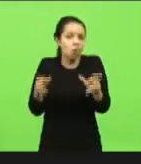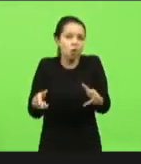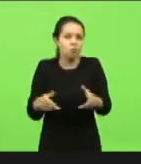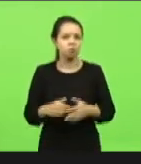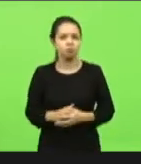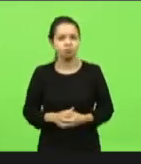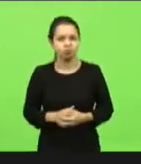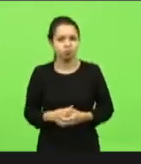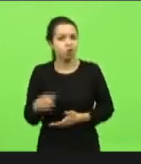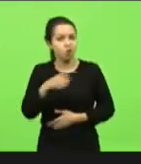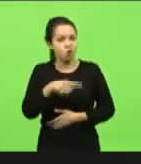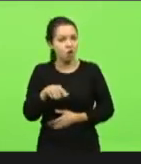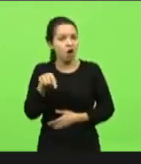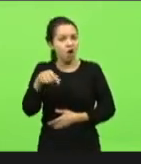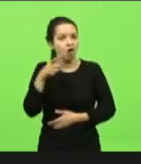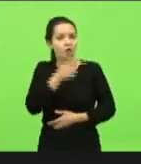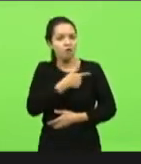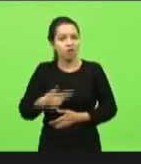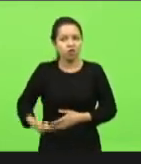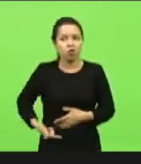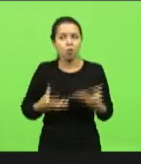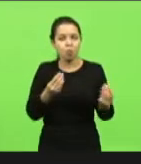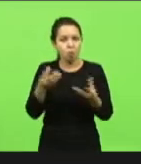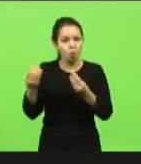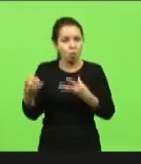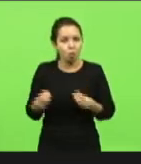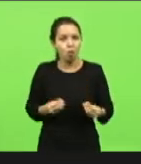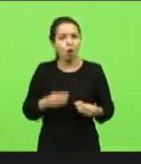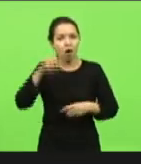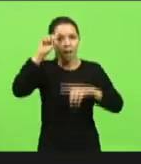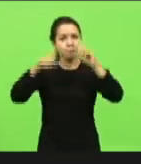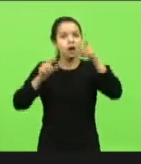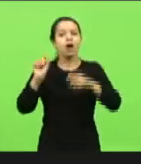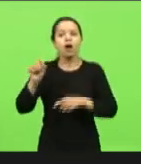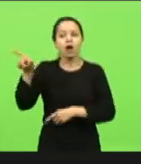nós temos governadores que queimando é o COIS